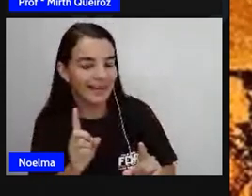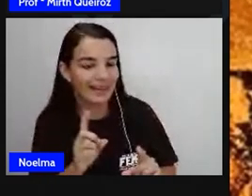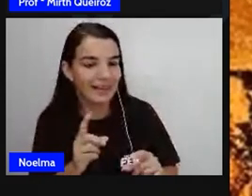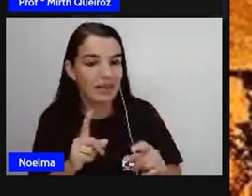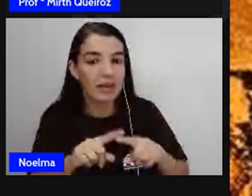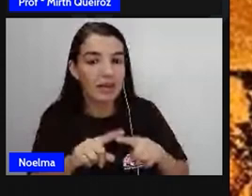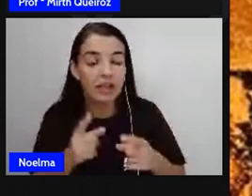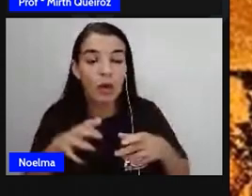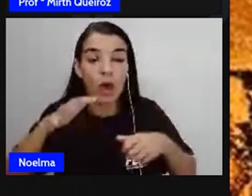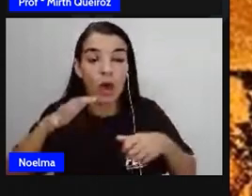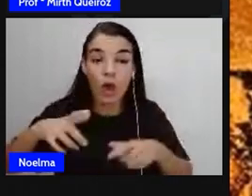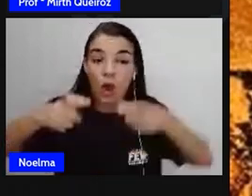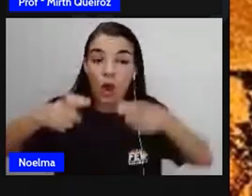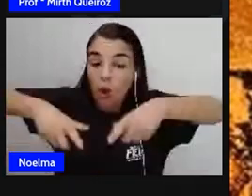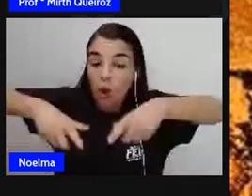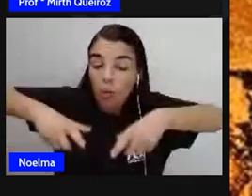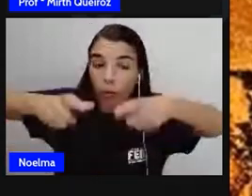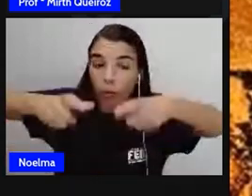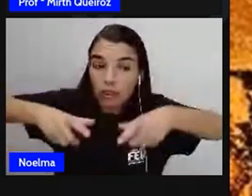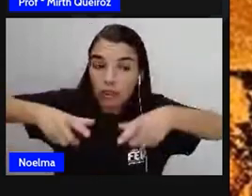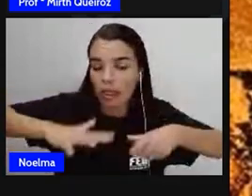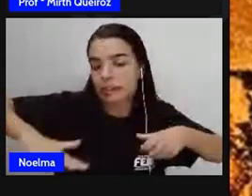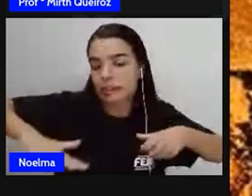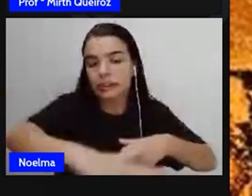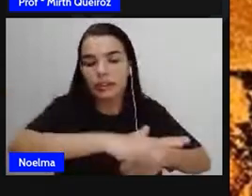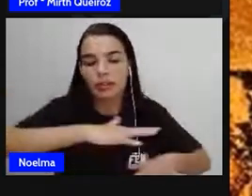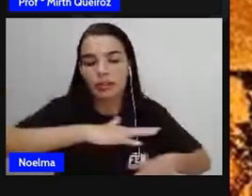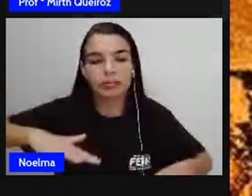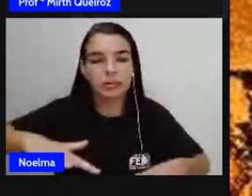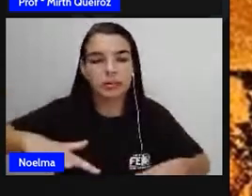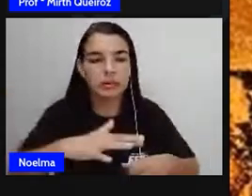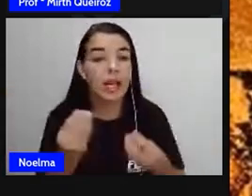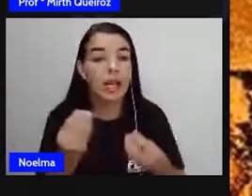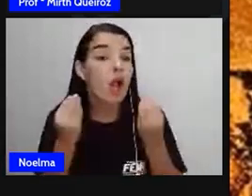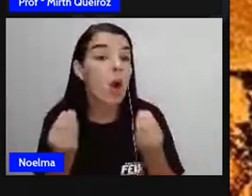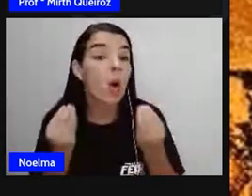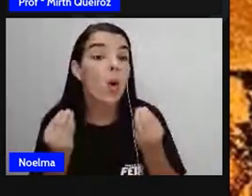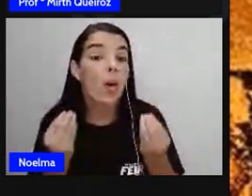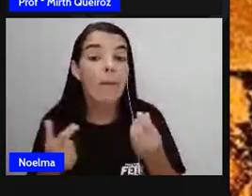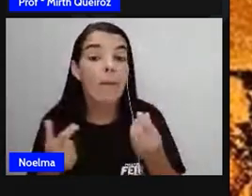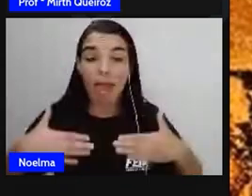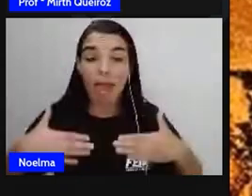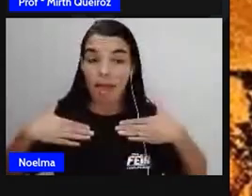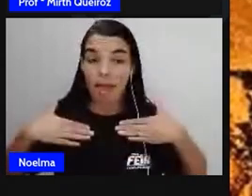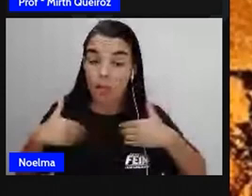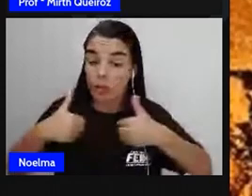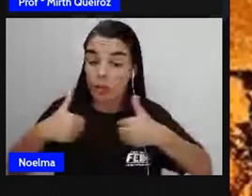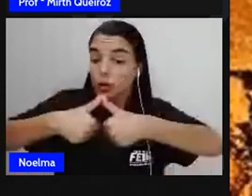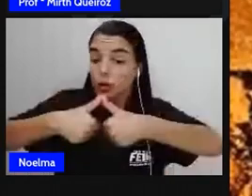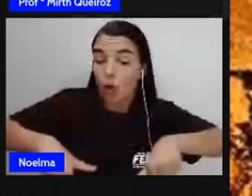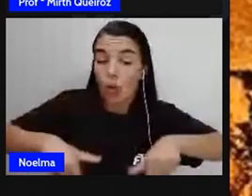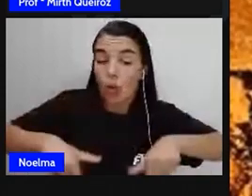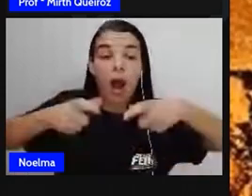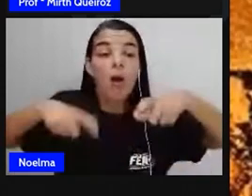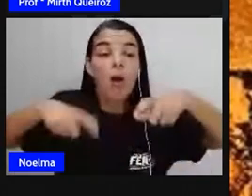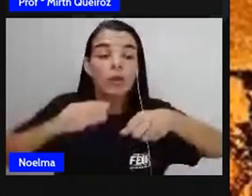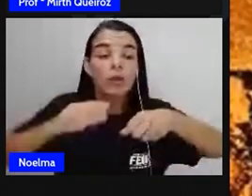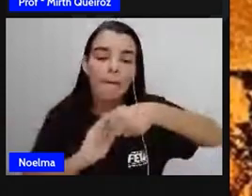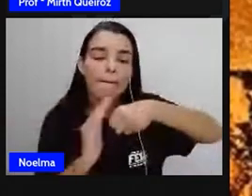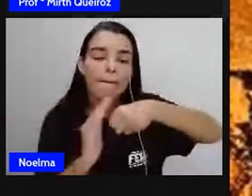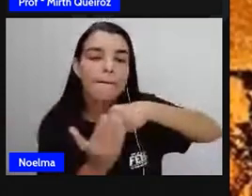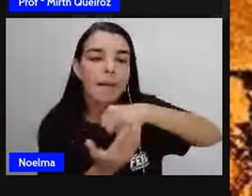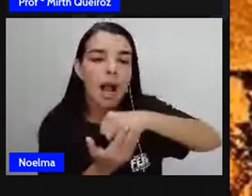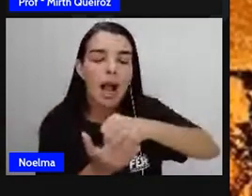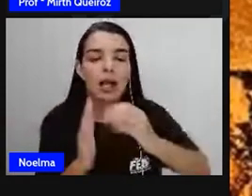no espaço, localização espacial, é como eu me localizo no ambiente em que estou. no meu bairro, na minha escola, na minha